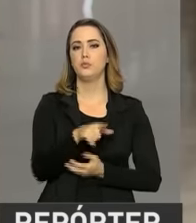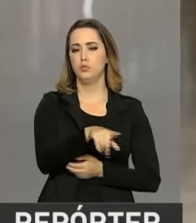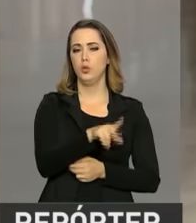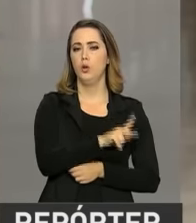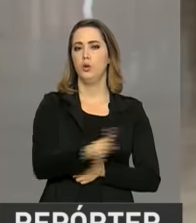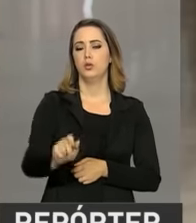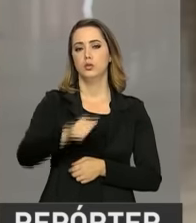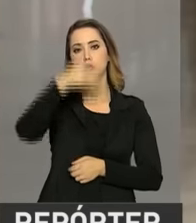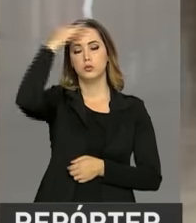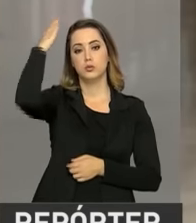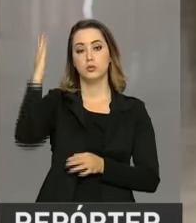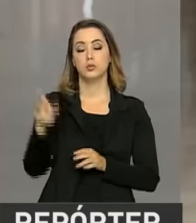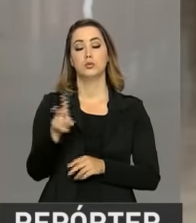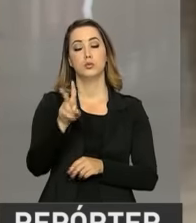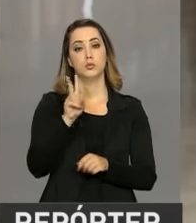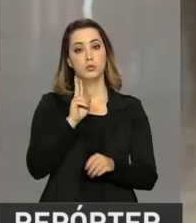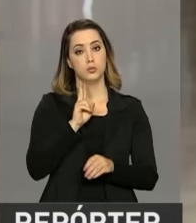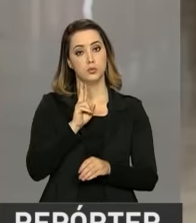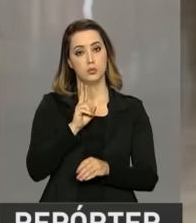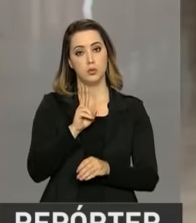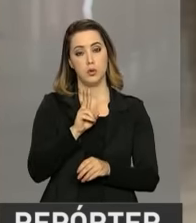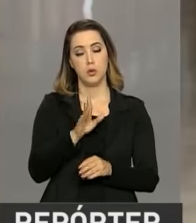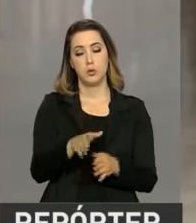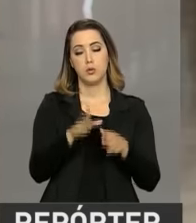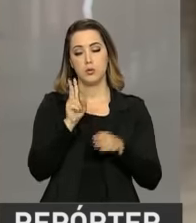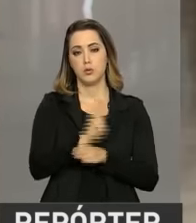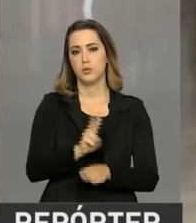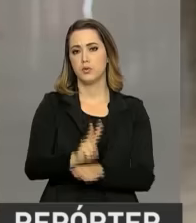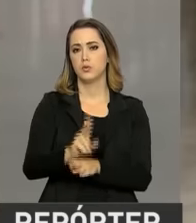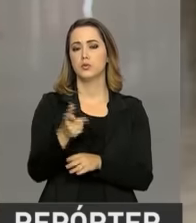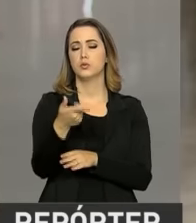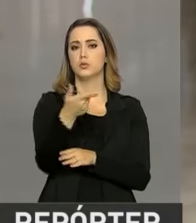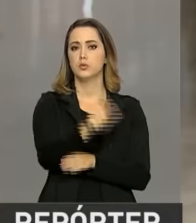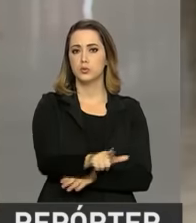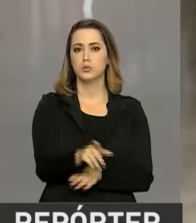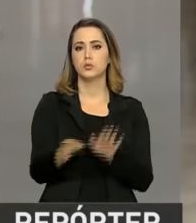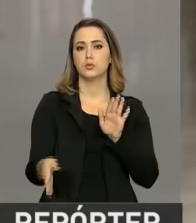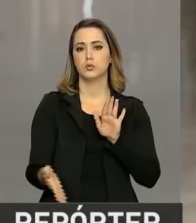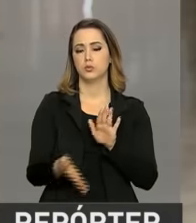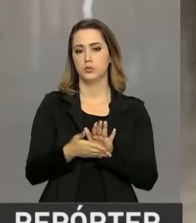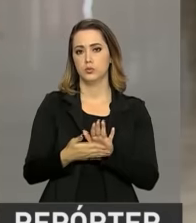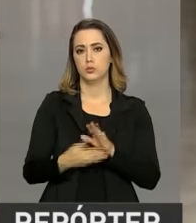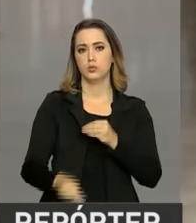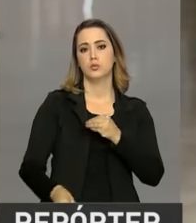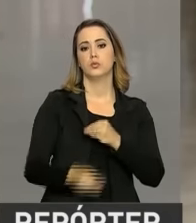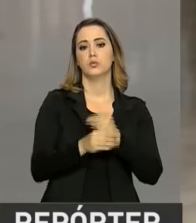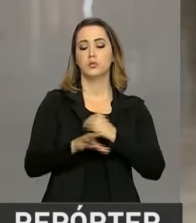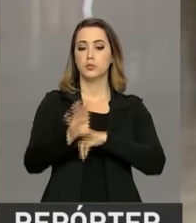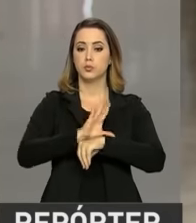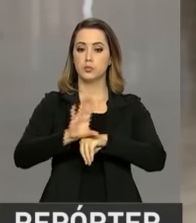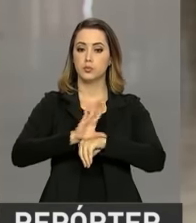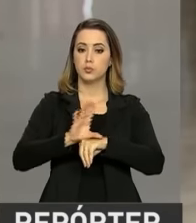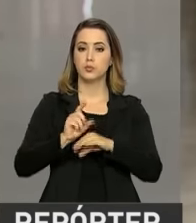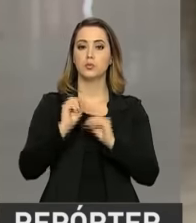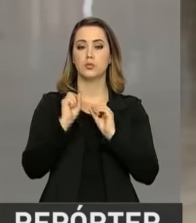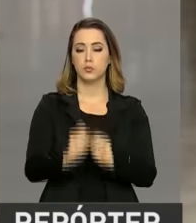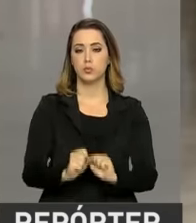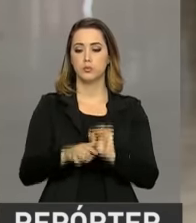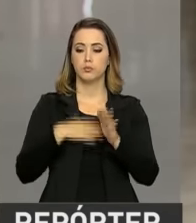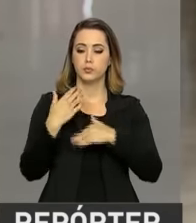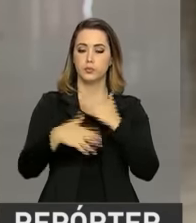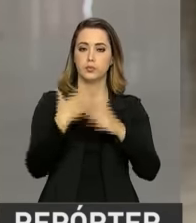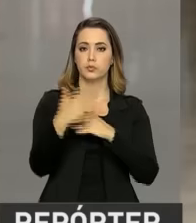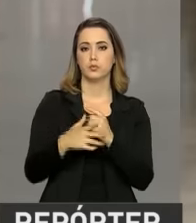vez a proposta de emenda à Constituição que limita o crescimento dos gastos públicos. Segundo Temer, essa PEC vai garantir a